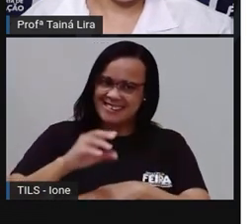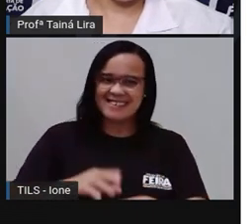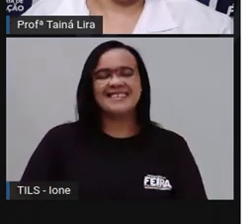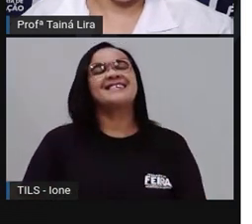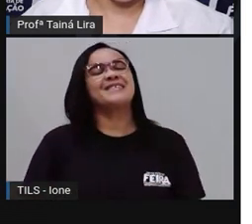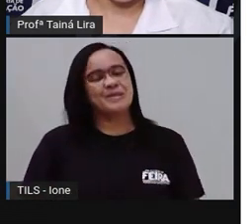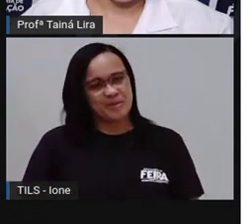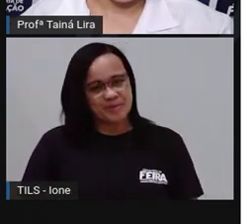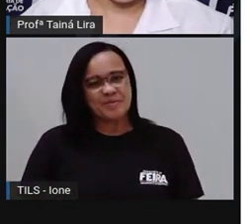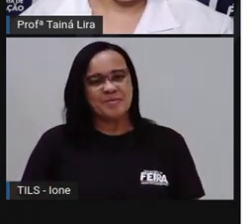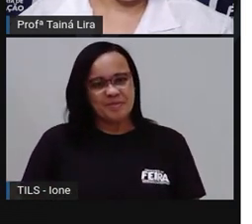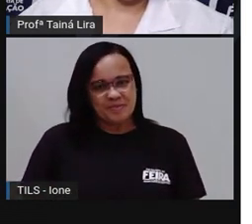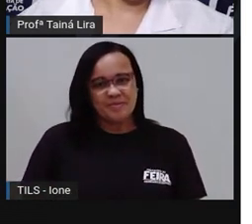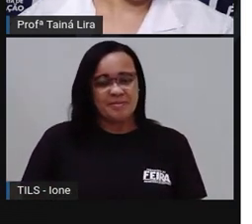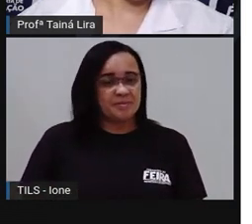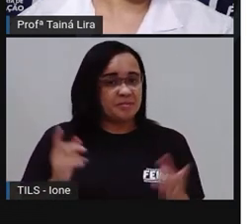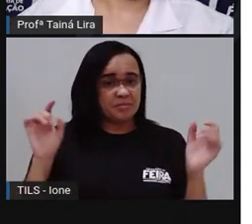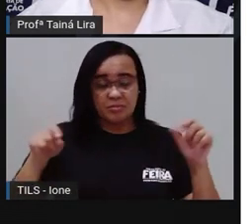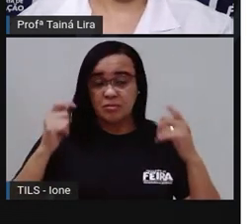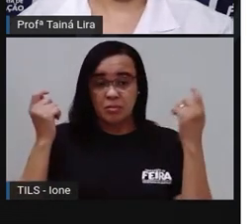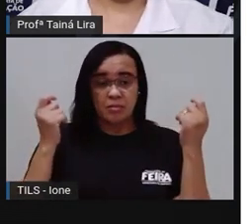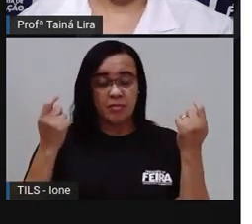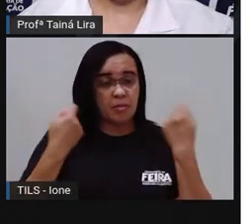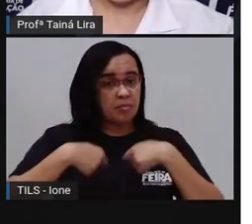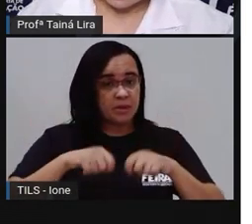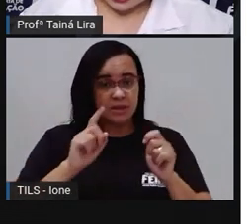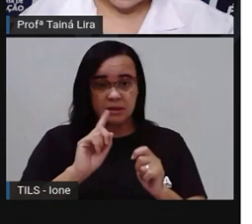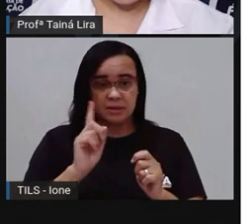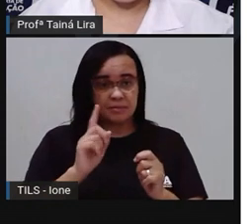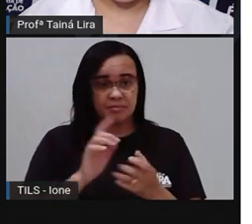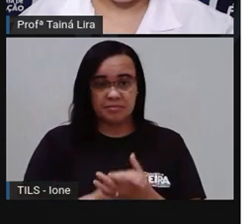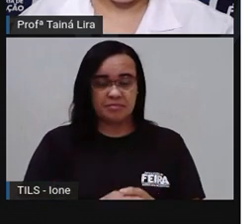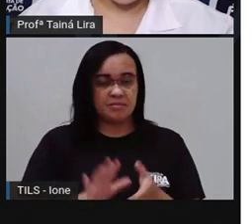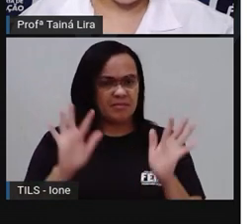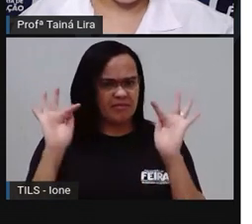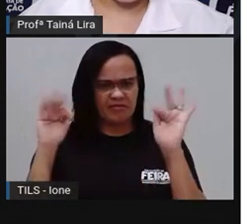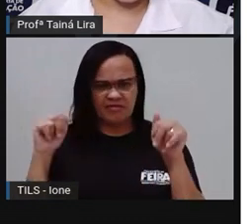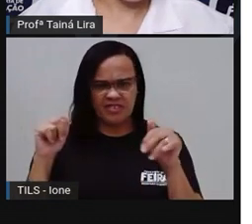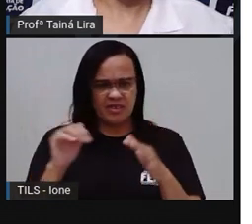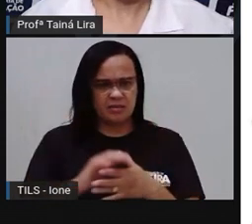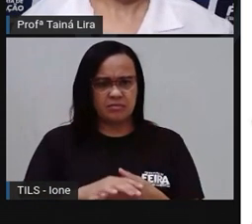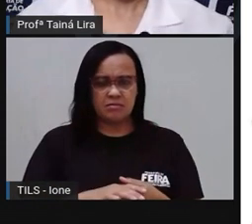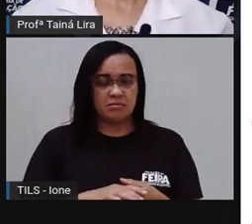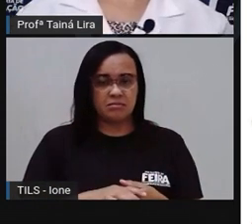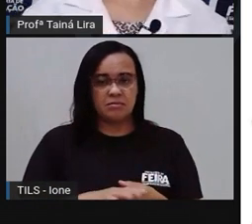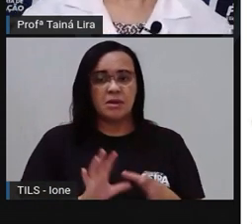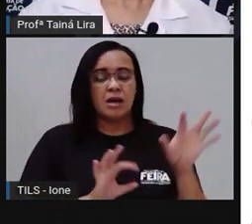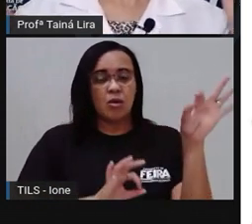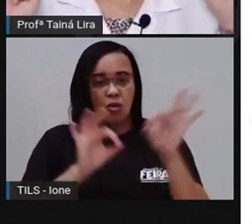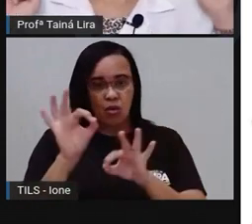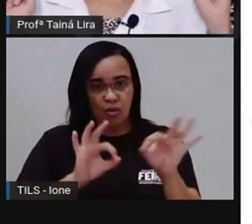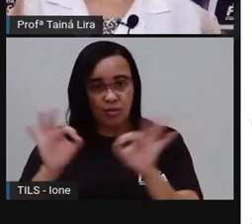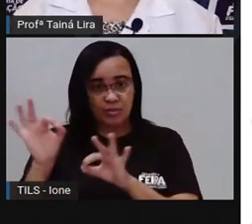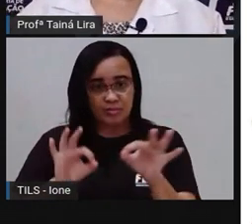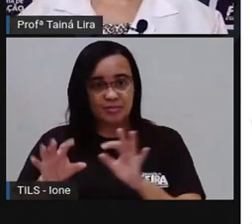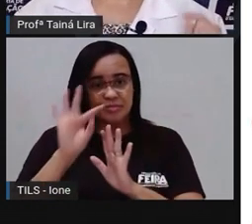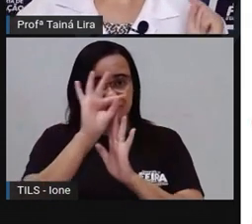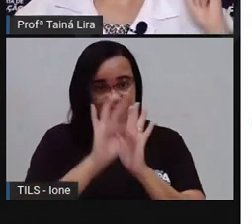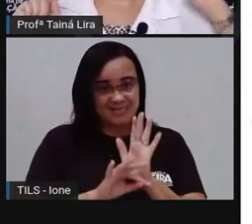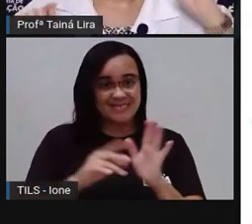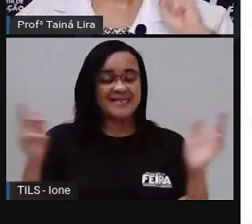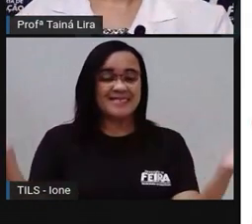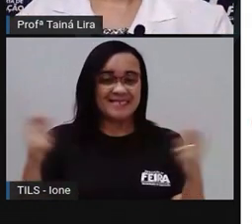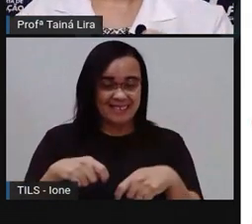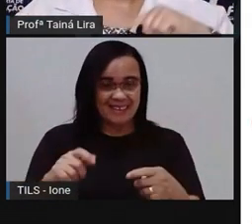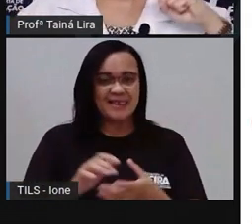precisa você vir até o final, tá? Para deixar o seu texto bem organizado, tá bom? Então, não esquecer,